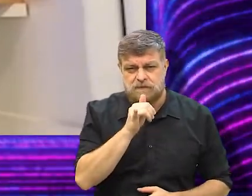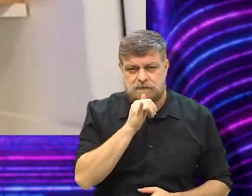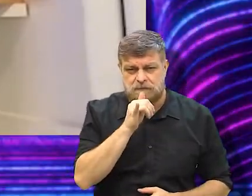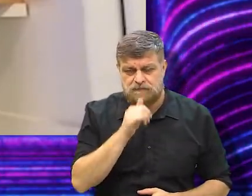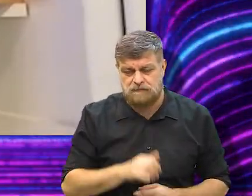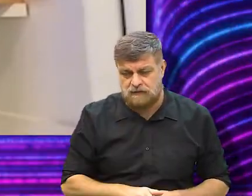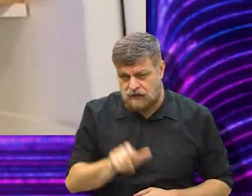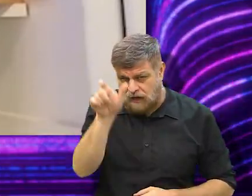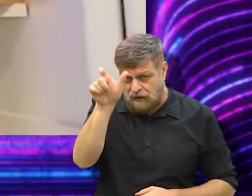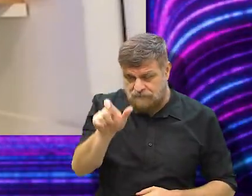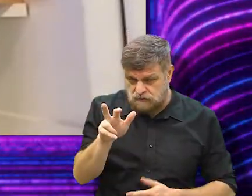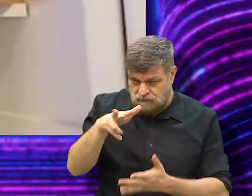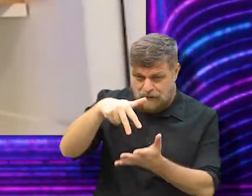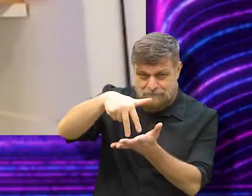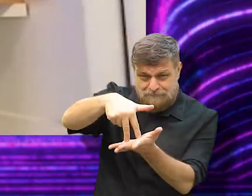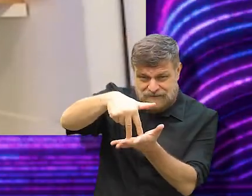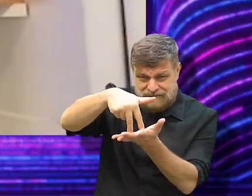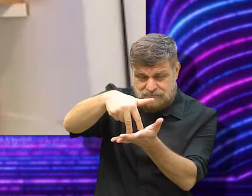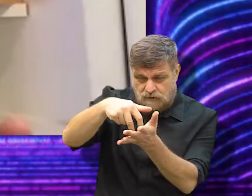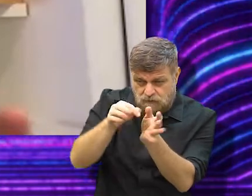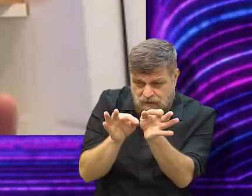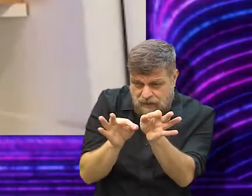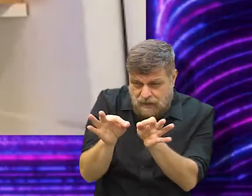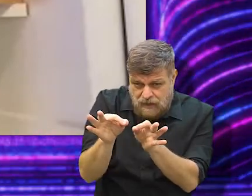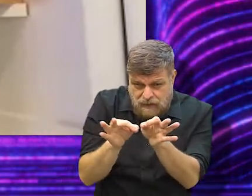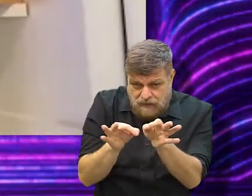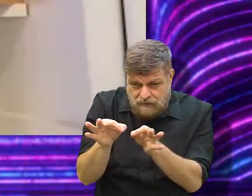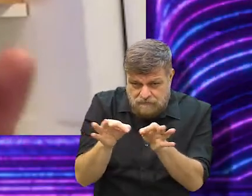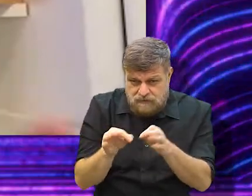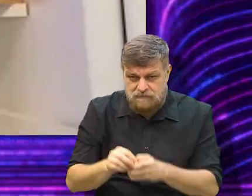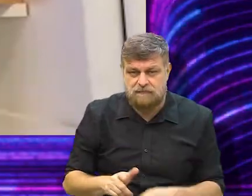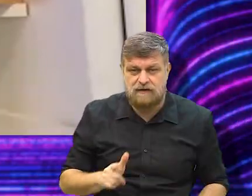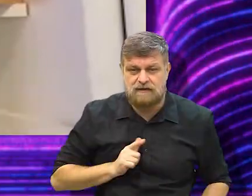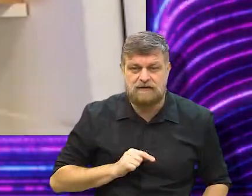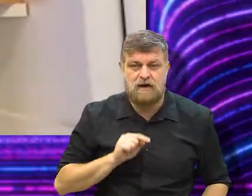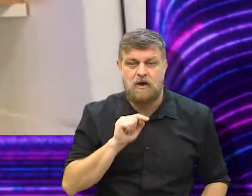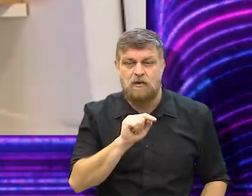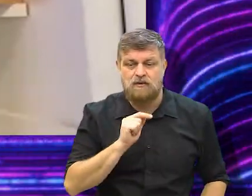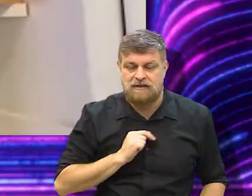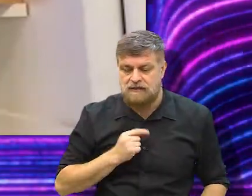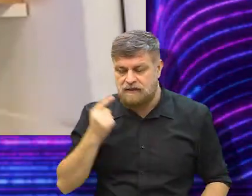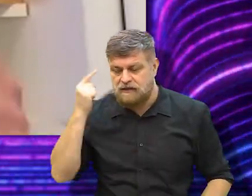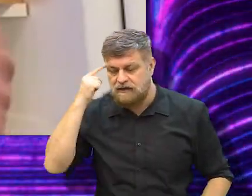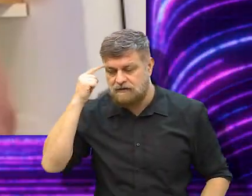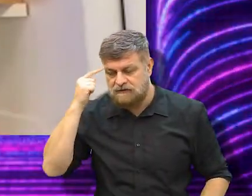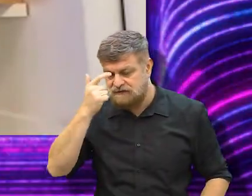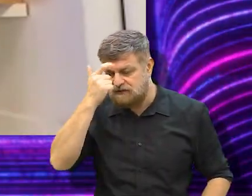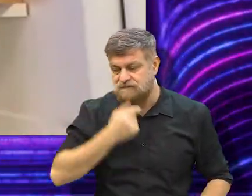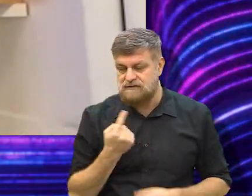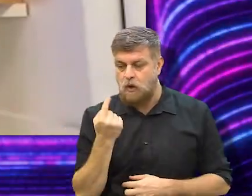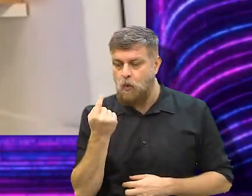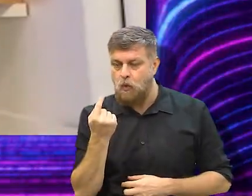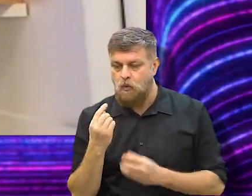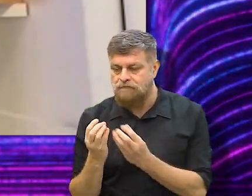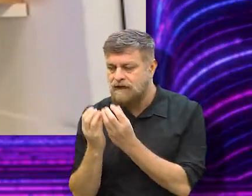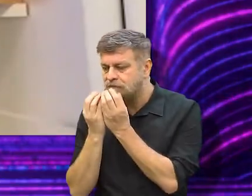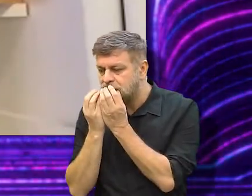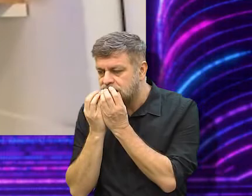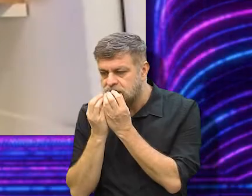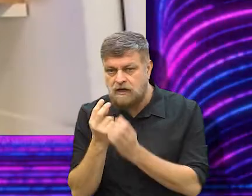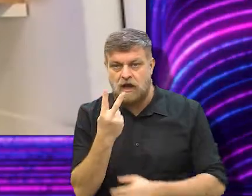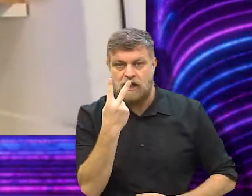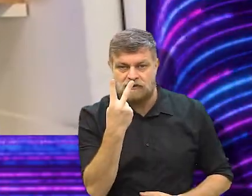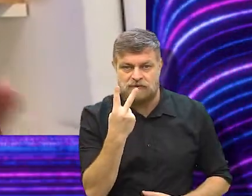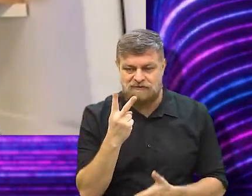protagonista, ele prepara o sanduíche do jantar. Ele não faz um sanduíche. Ele faz